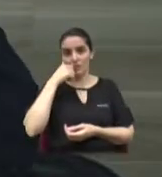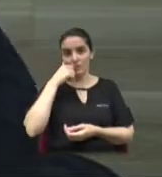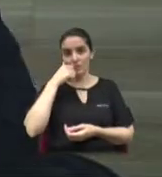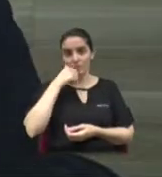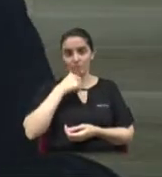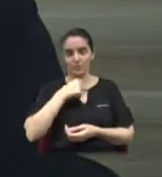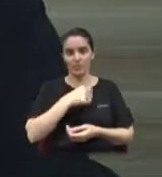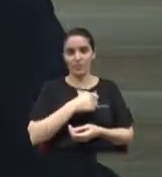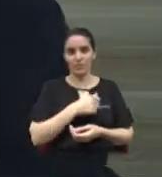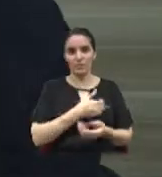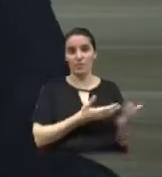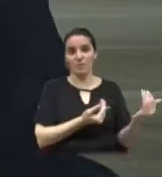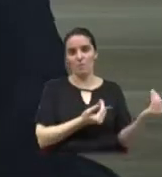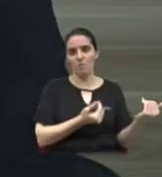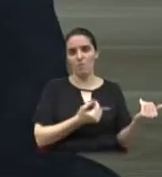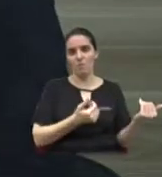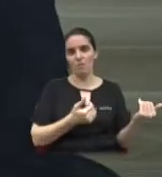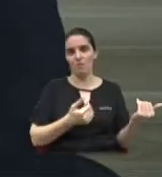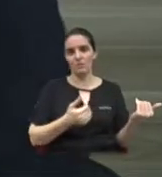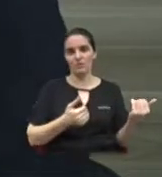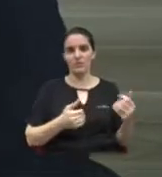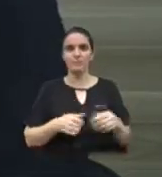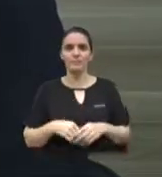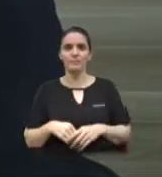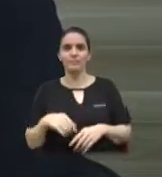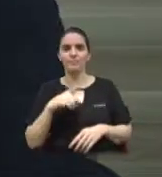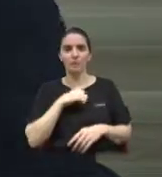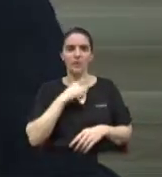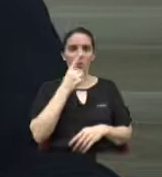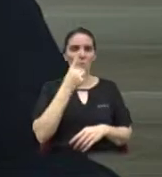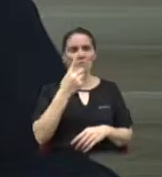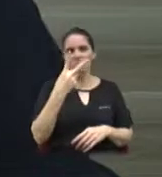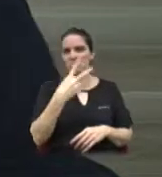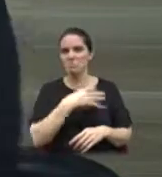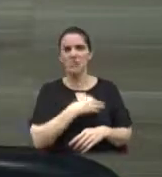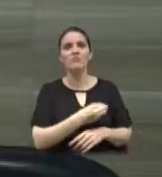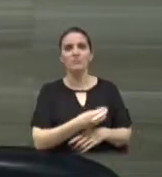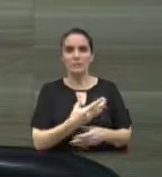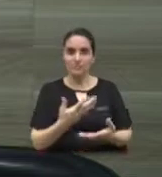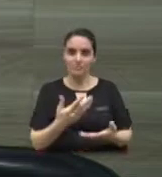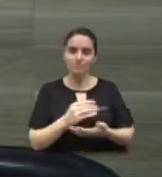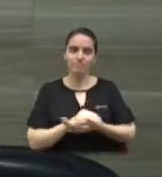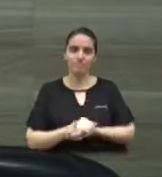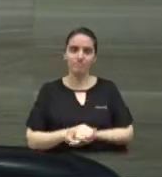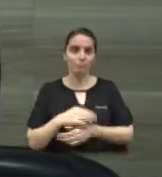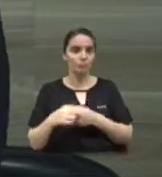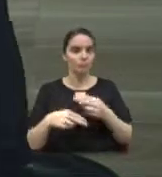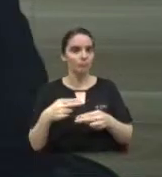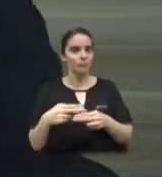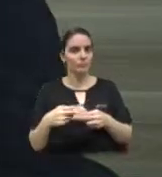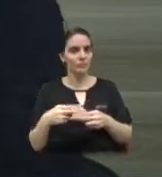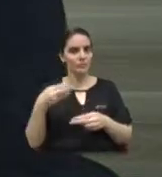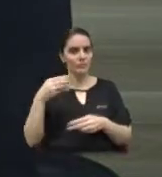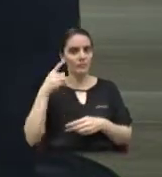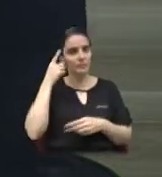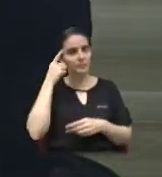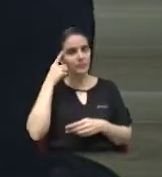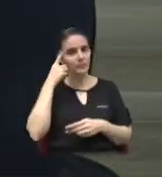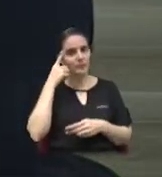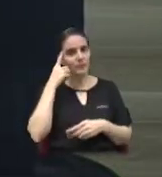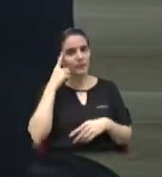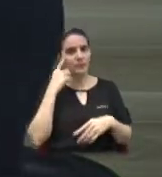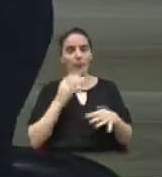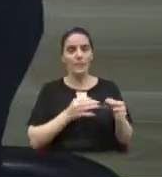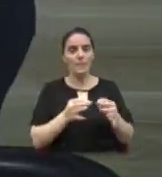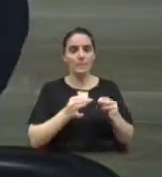dois. Mas a dificuldade para entrar na fila, vereador, eu fico aqui pensando, se não tem a ver com o projeto de lei de minha autoria, junto com o vereador